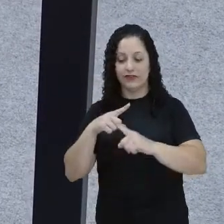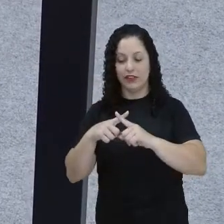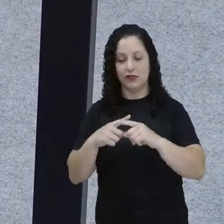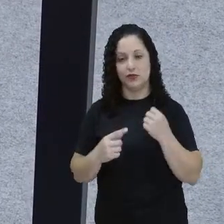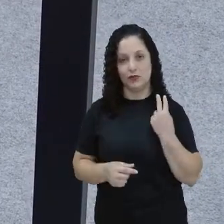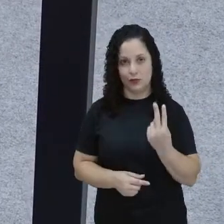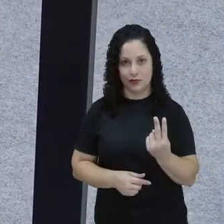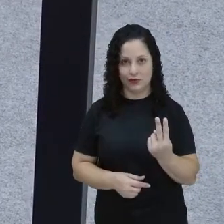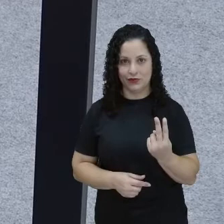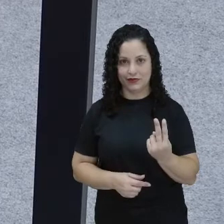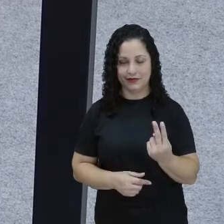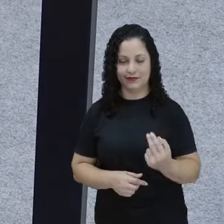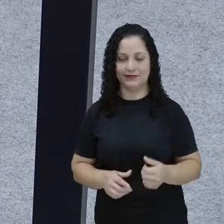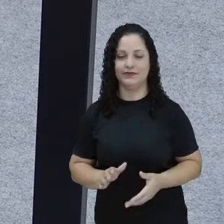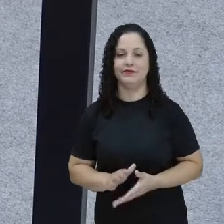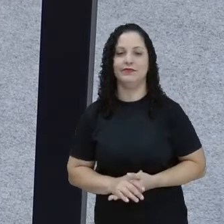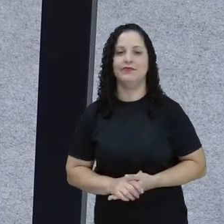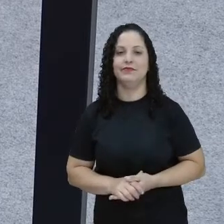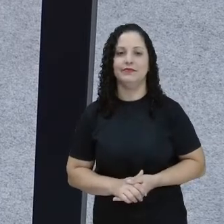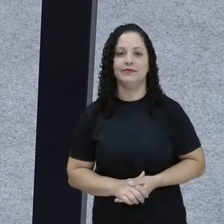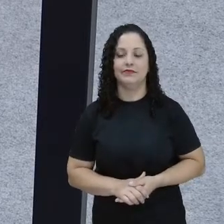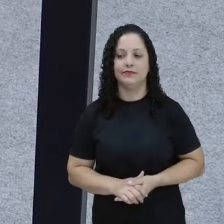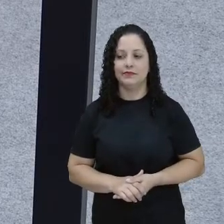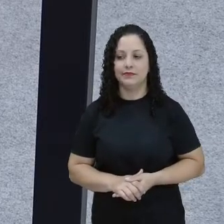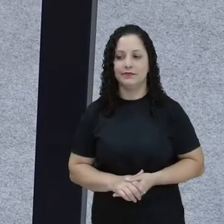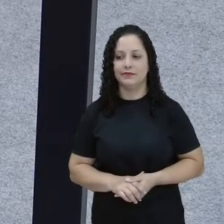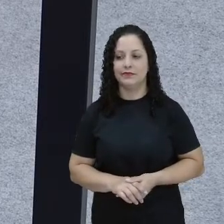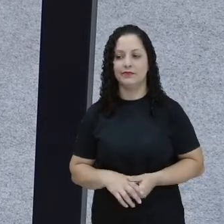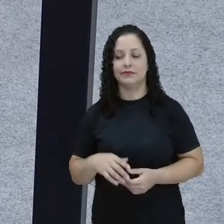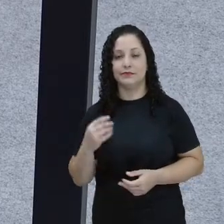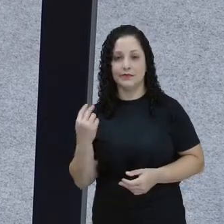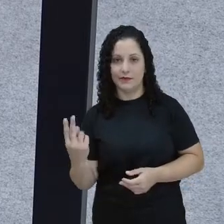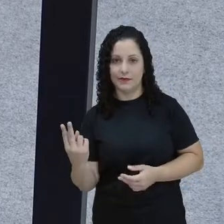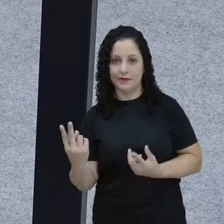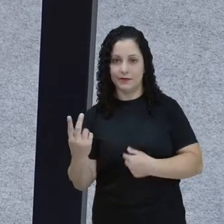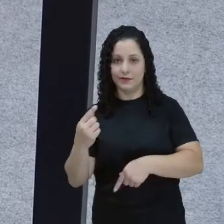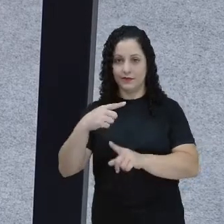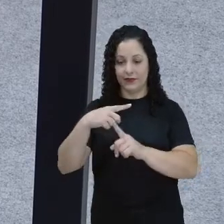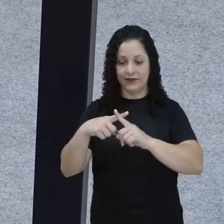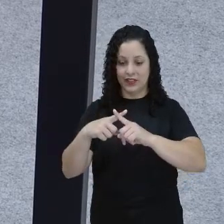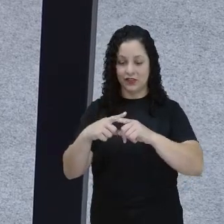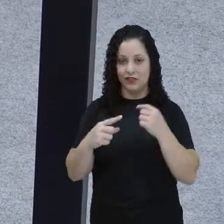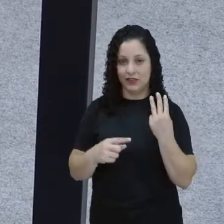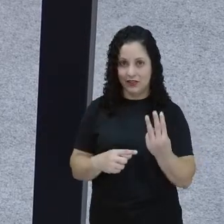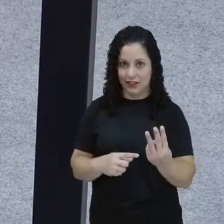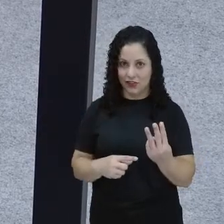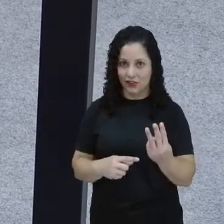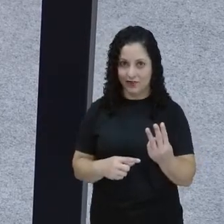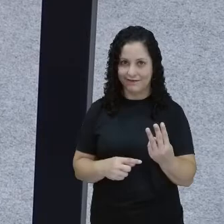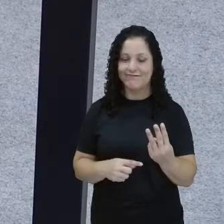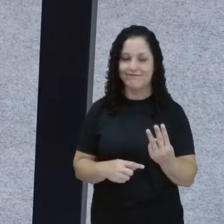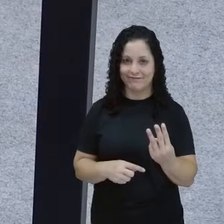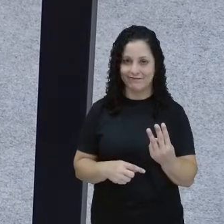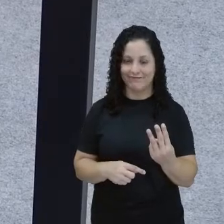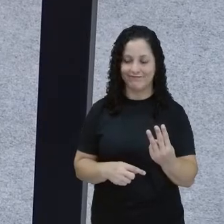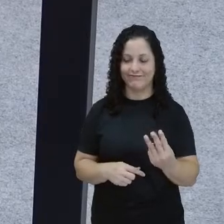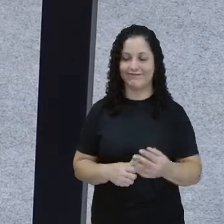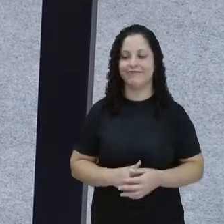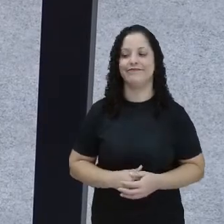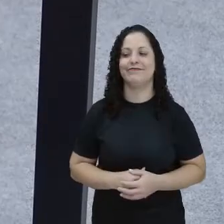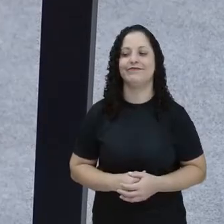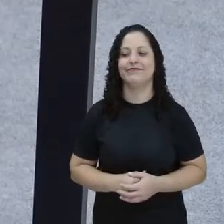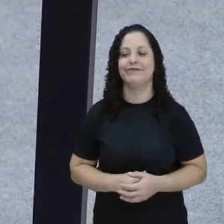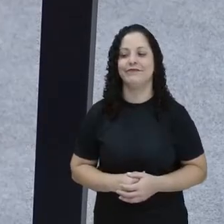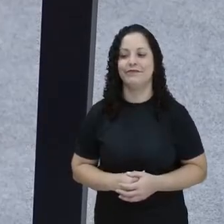dobro é duas vezes o determinado valor. Ou então, duas vezes três, quer dizer que eu tenho três duas vezes. Olha